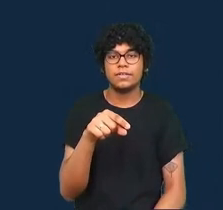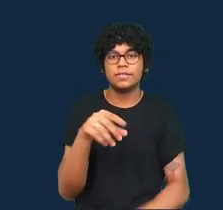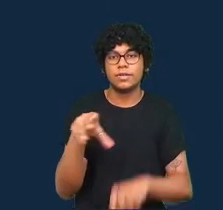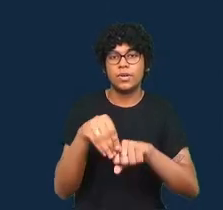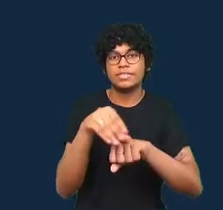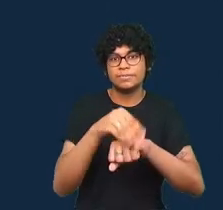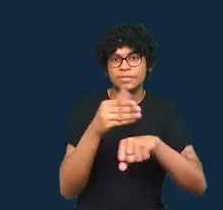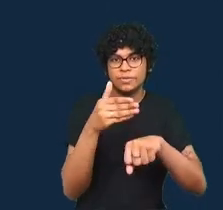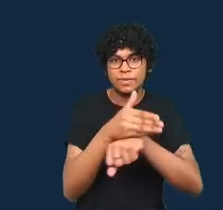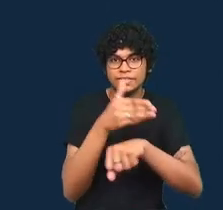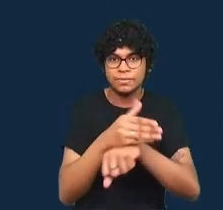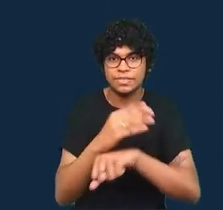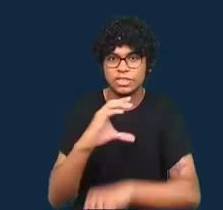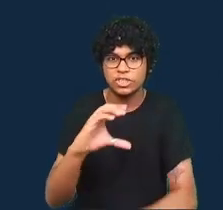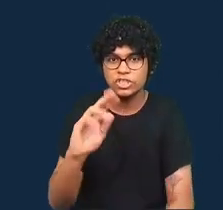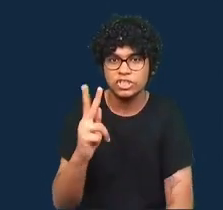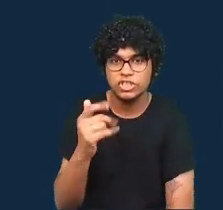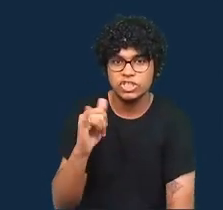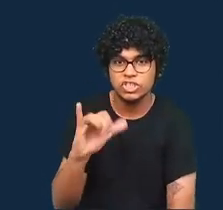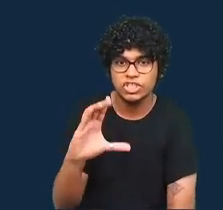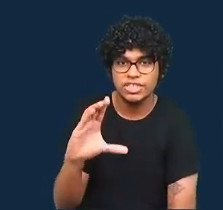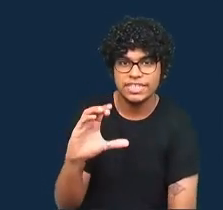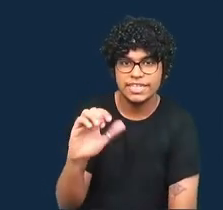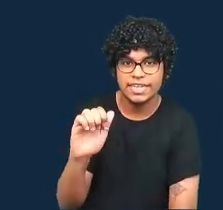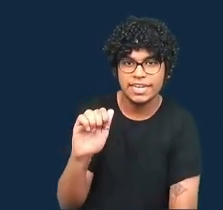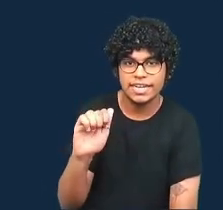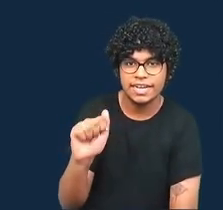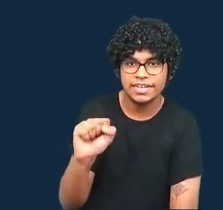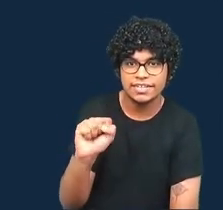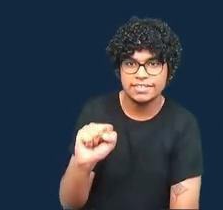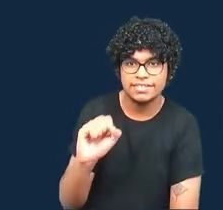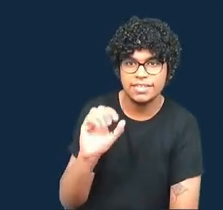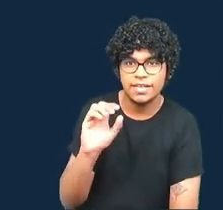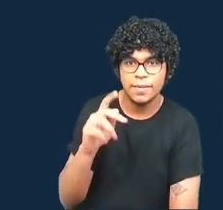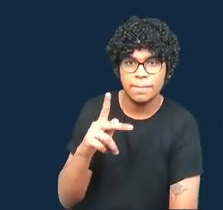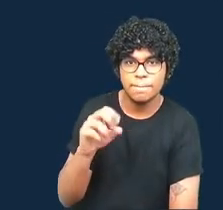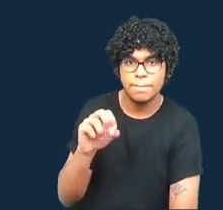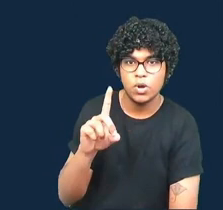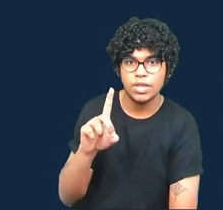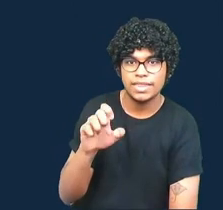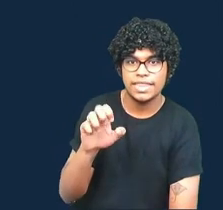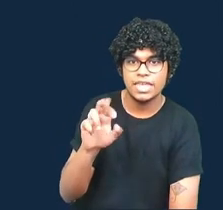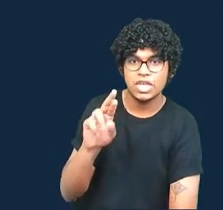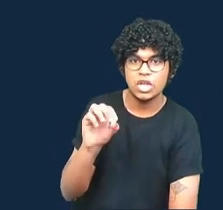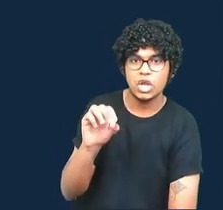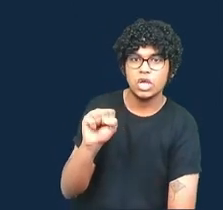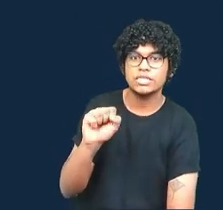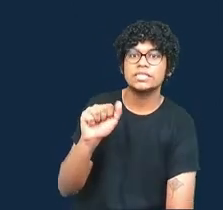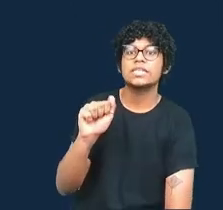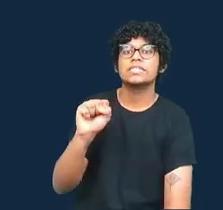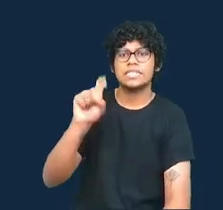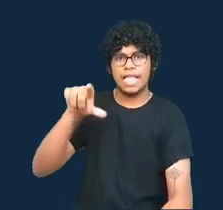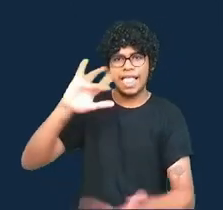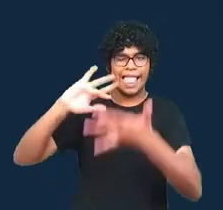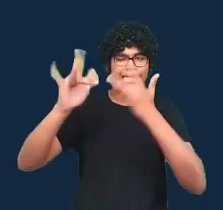vocês conheçam o trabalho das Chicas Poderosas que é uma rede transnacional de jornalistas designers e programadores